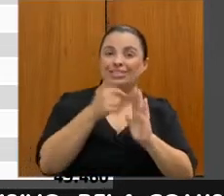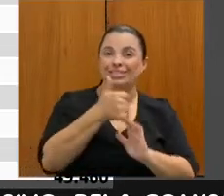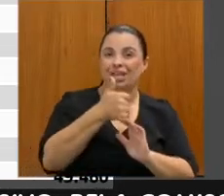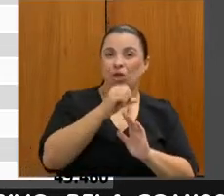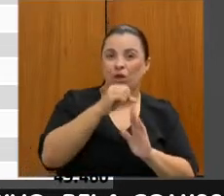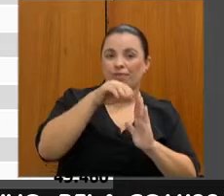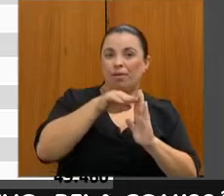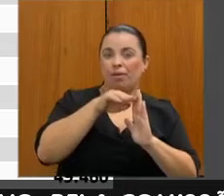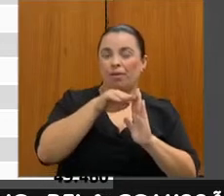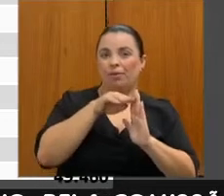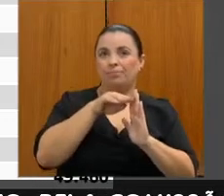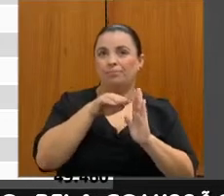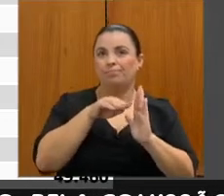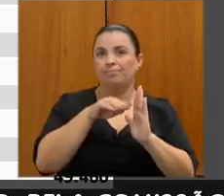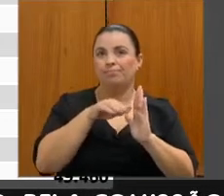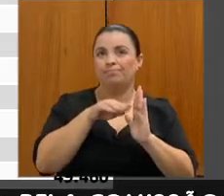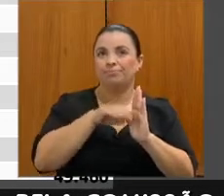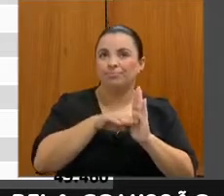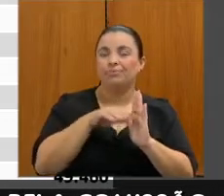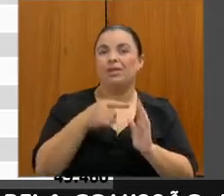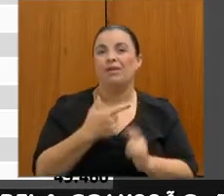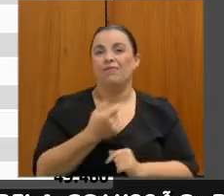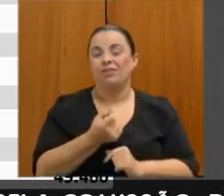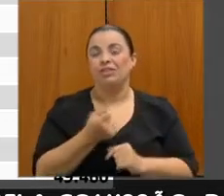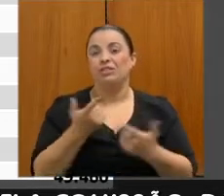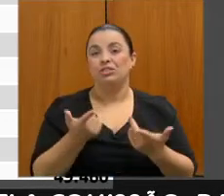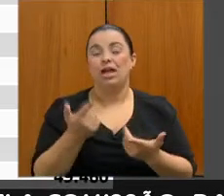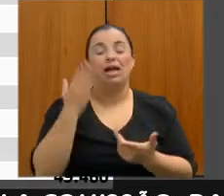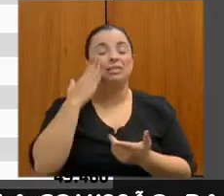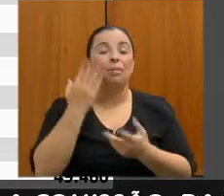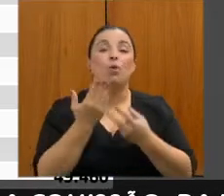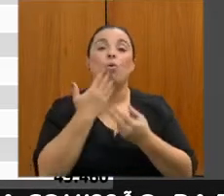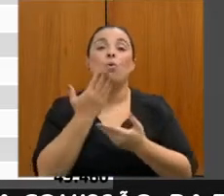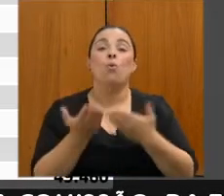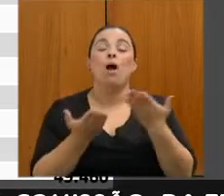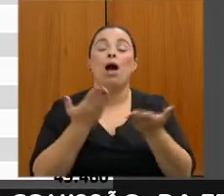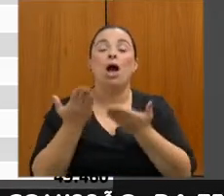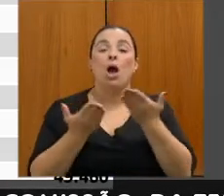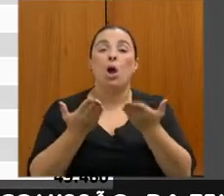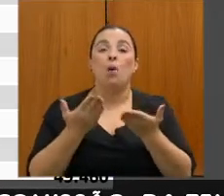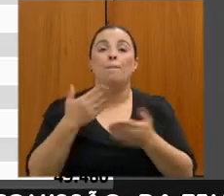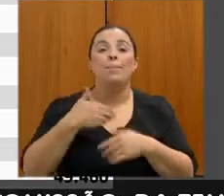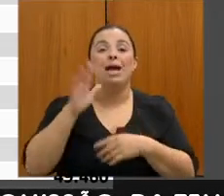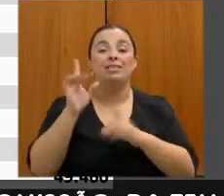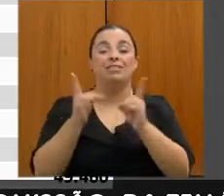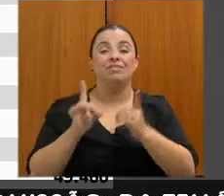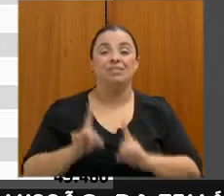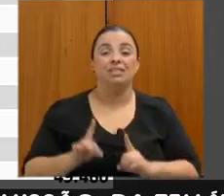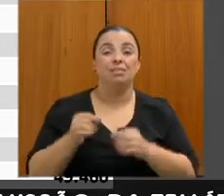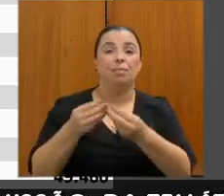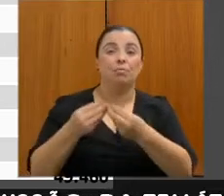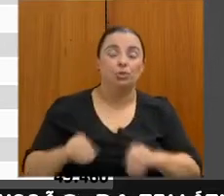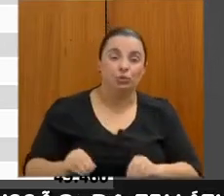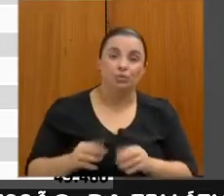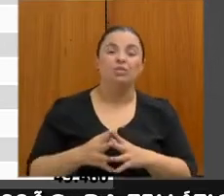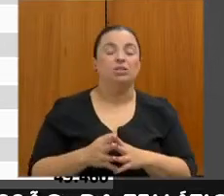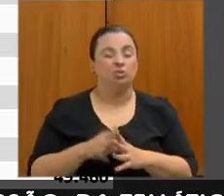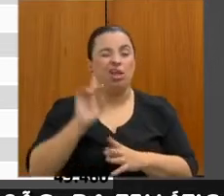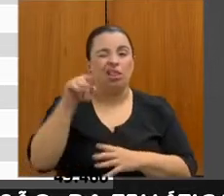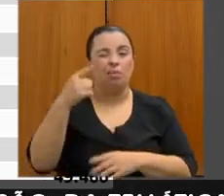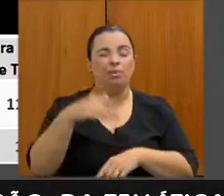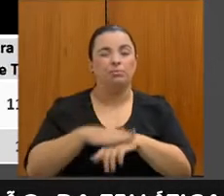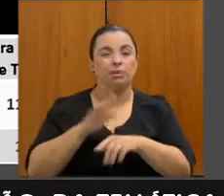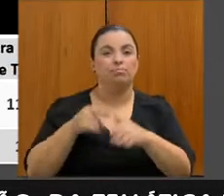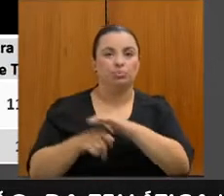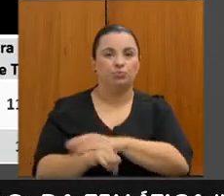detalhamento dos tipos de deficiência, de quais são mais atingidas, e aspectos para a gente discutir posteriormente. Pode passar também?